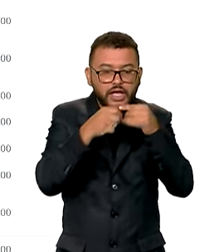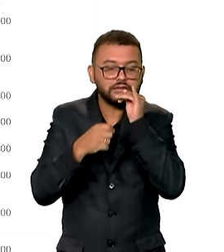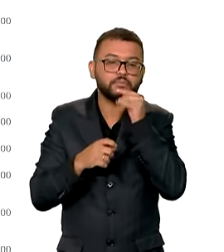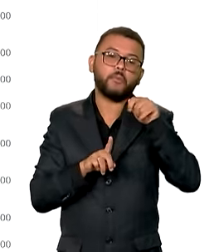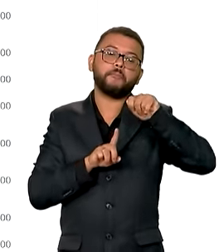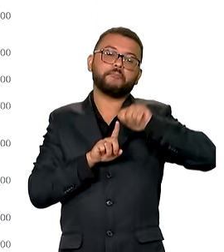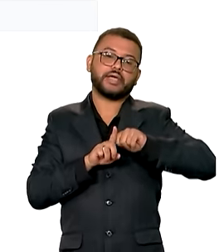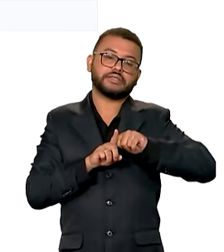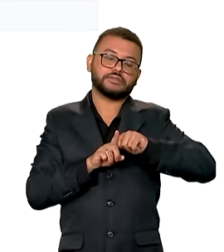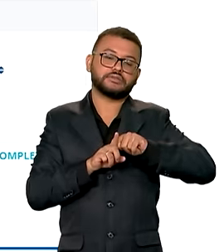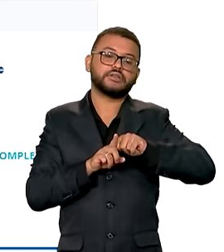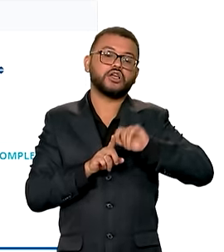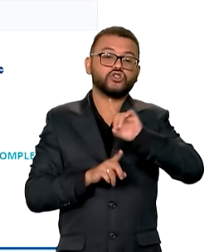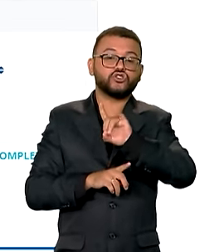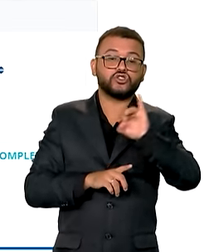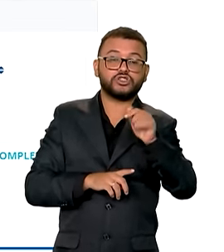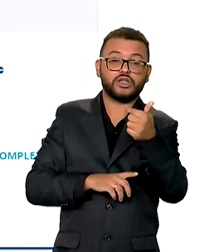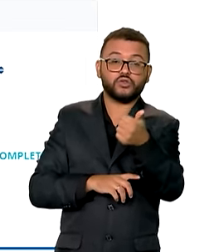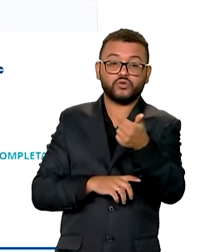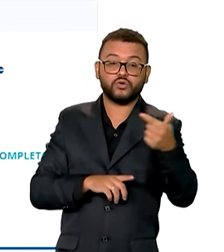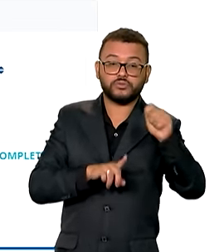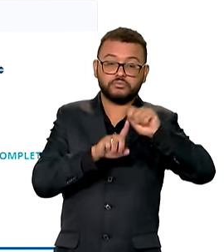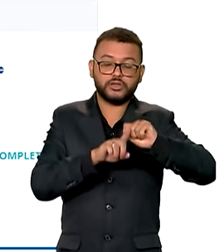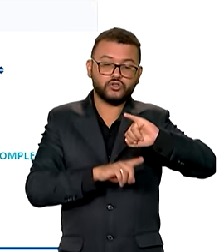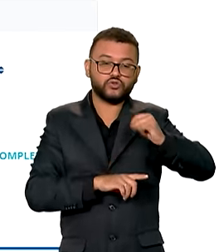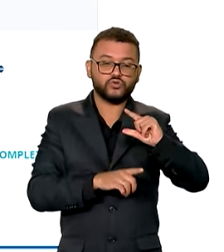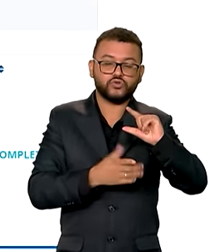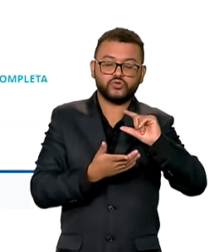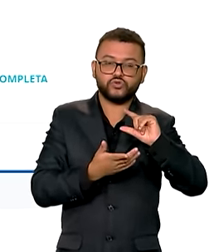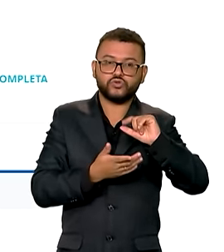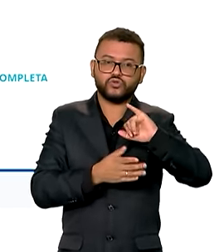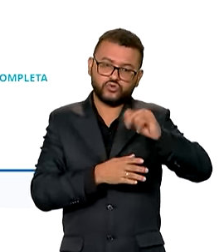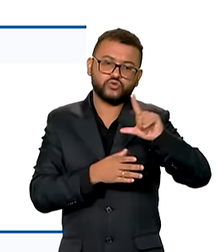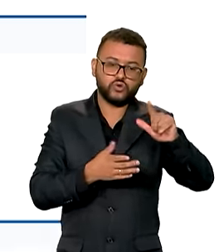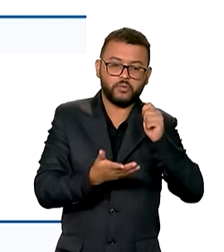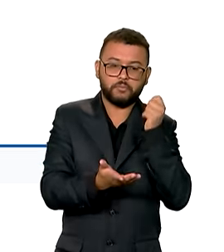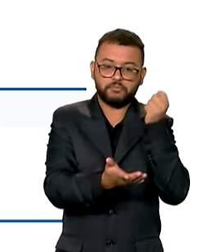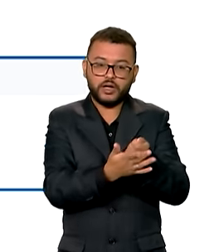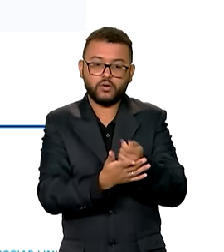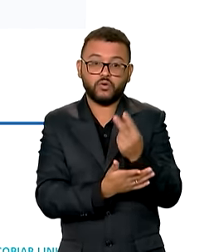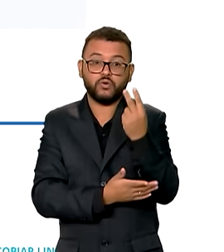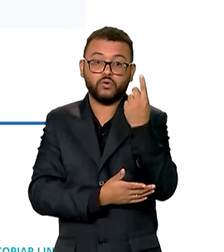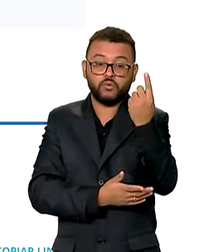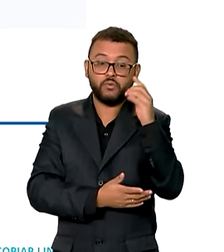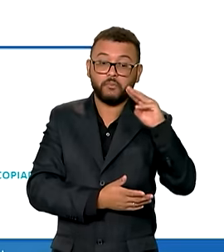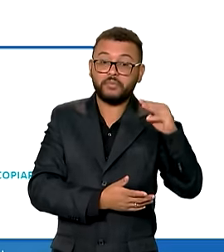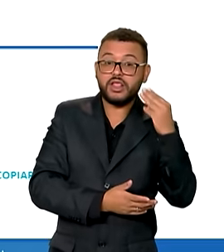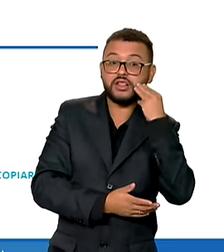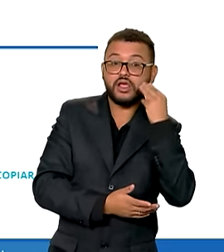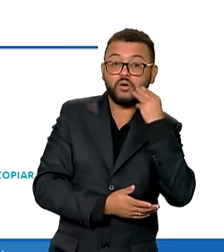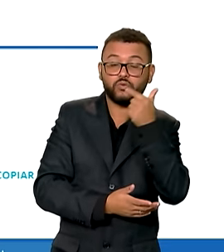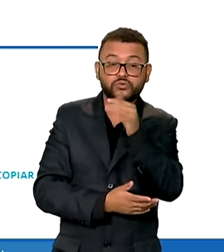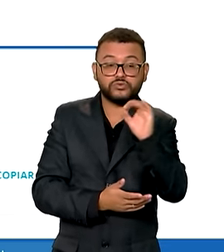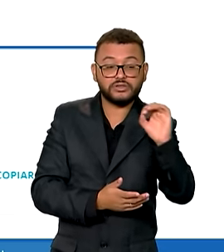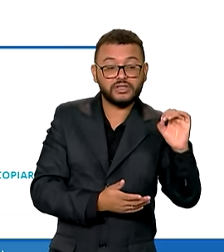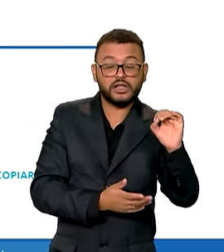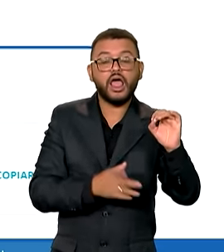por exemplo. Até o dia 12 de julho, foram pagos mais de 1 bilhão e 300 milhões de reais para